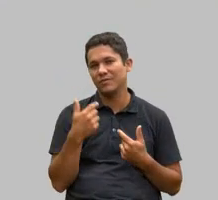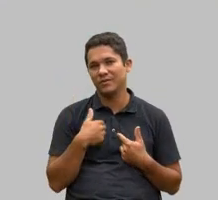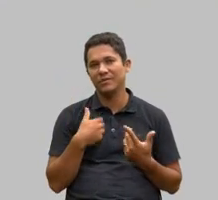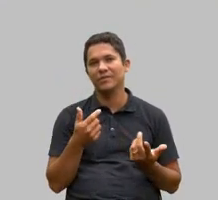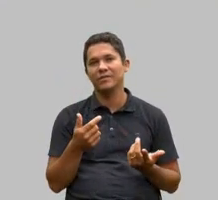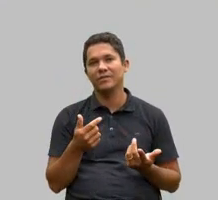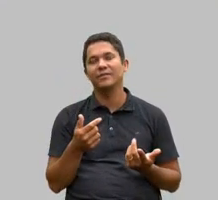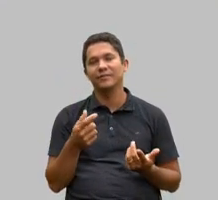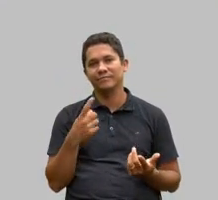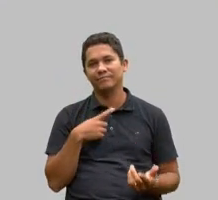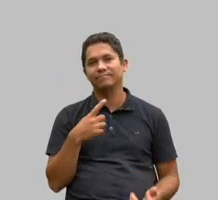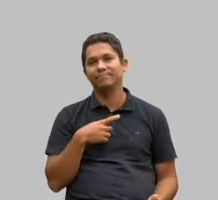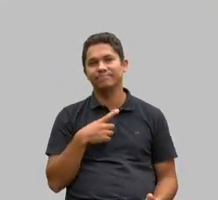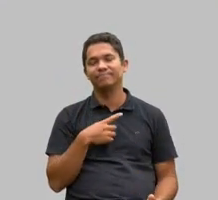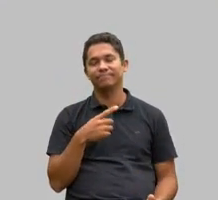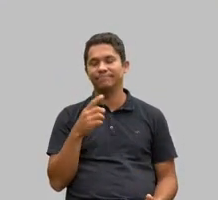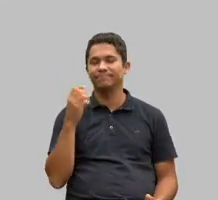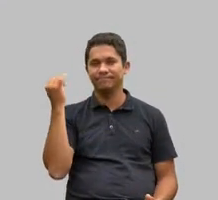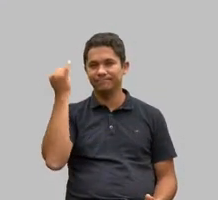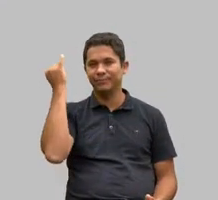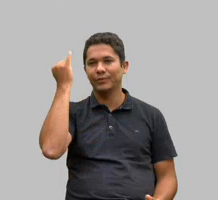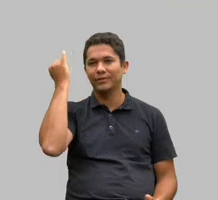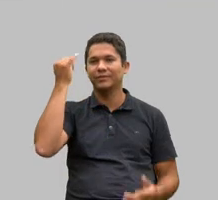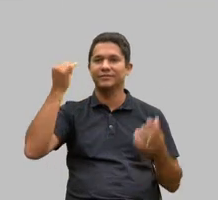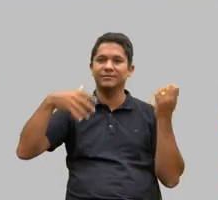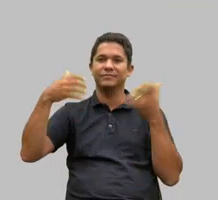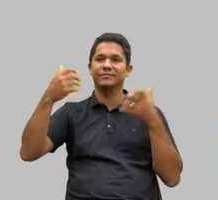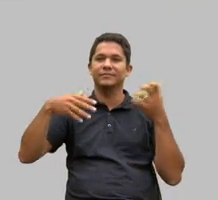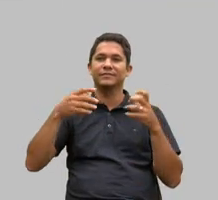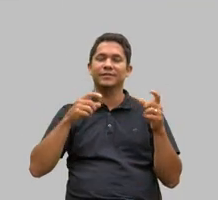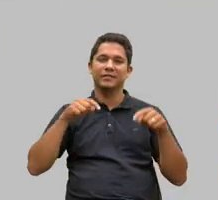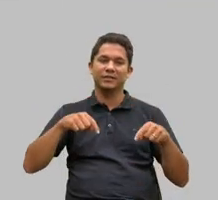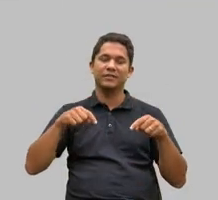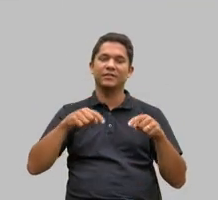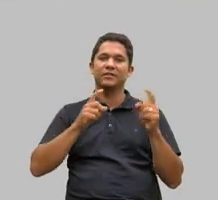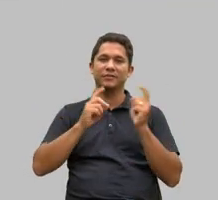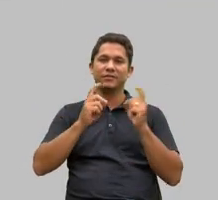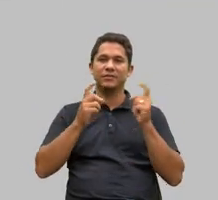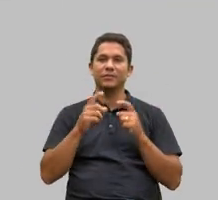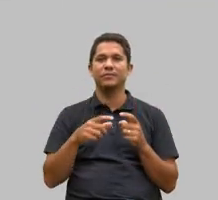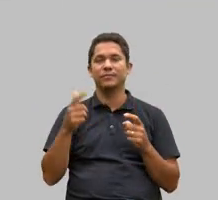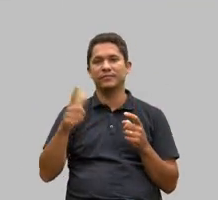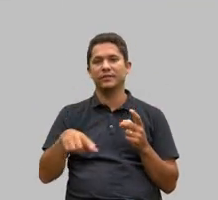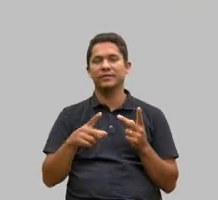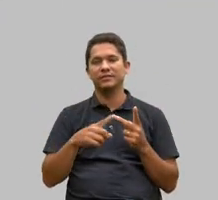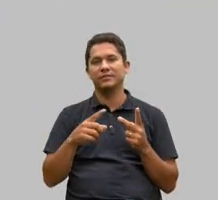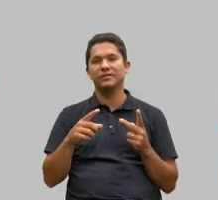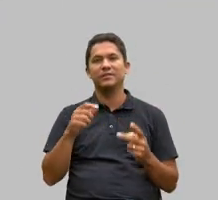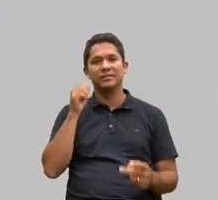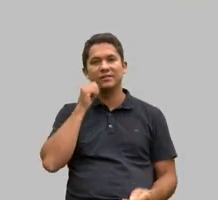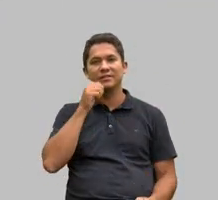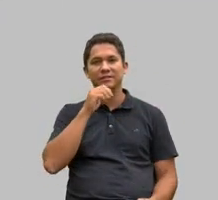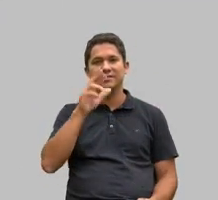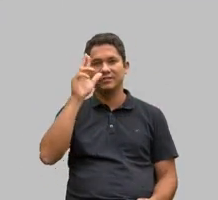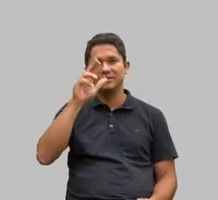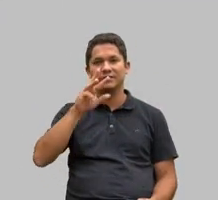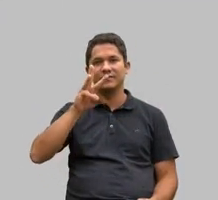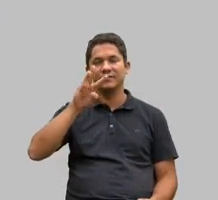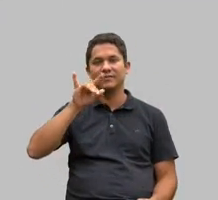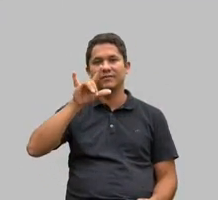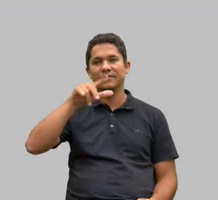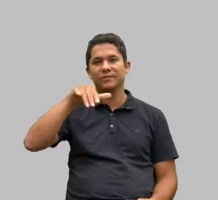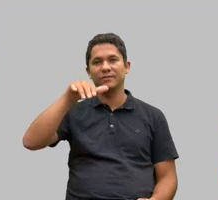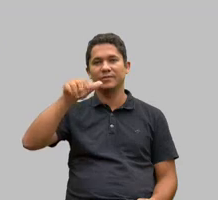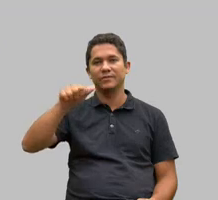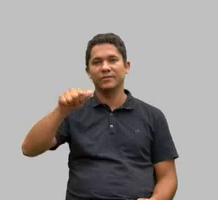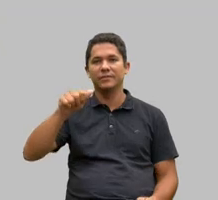brilhantismo muito especial para essa nossa reunião a dona Vilma que há muitos anos quando militávamos aqui sempre